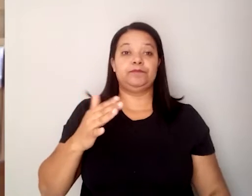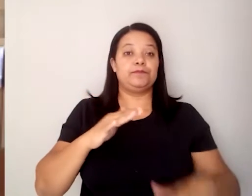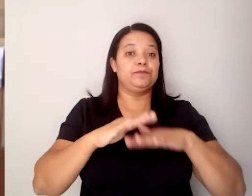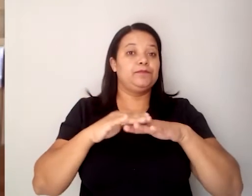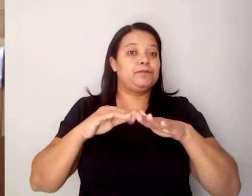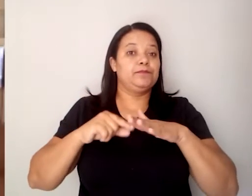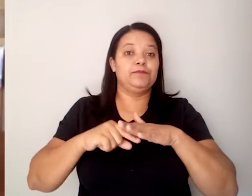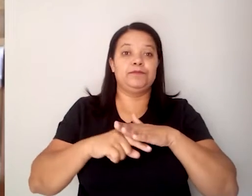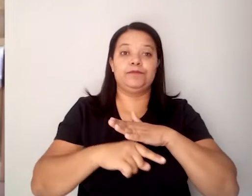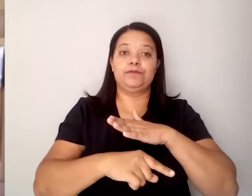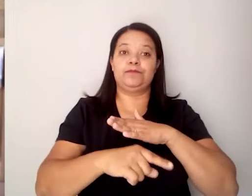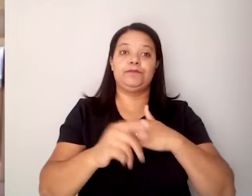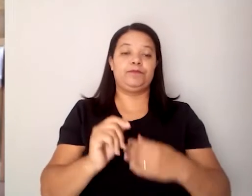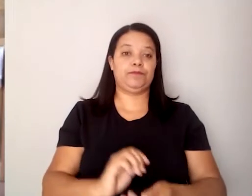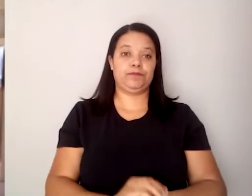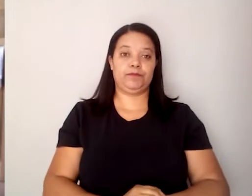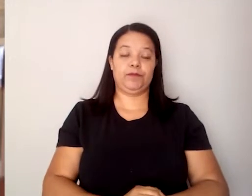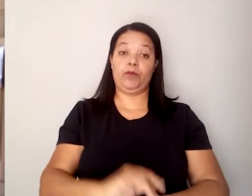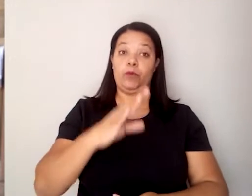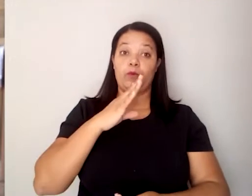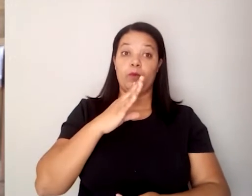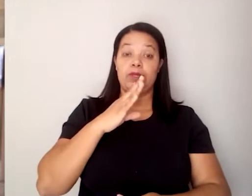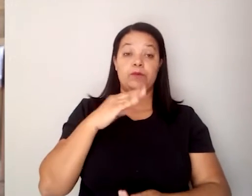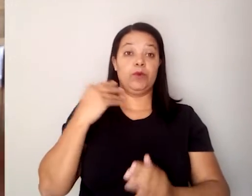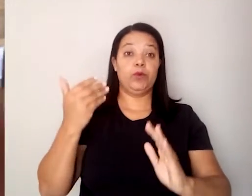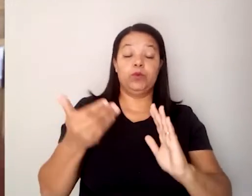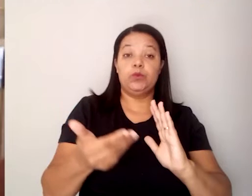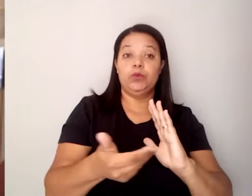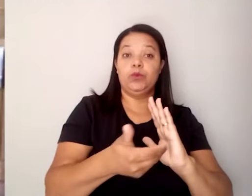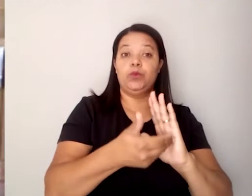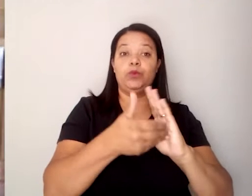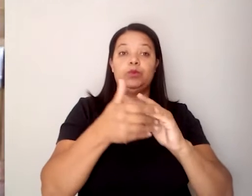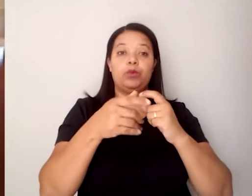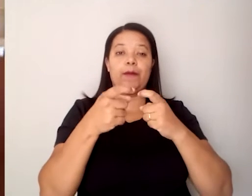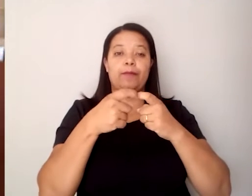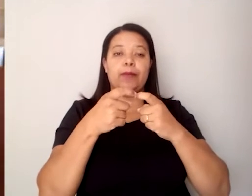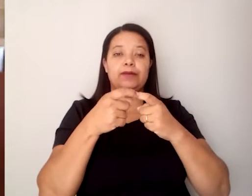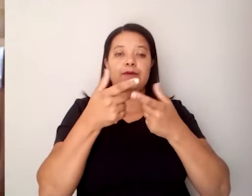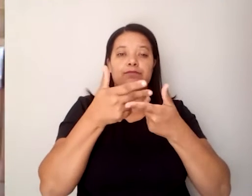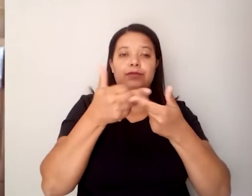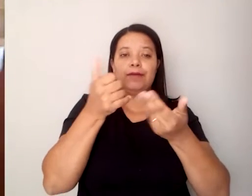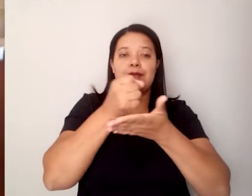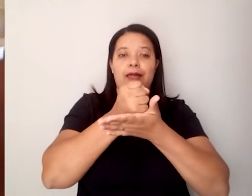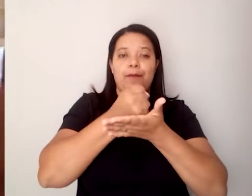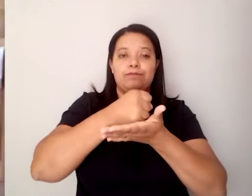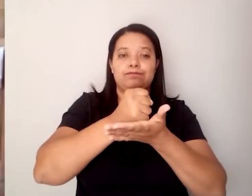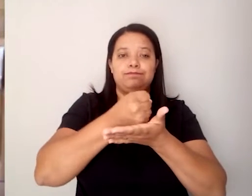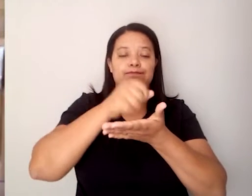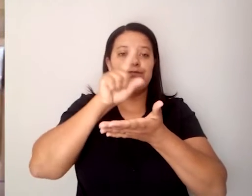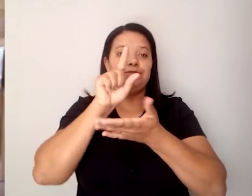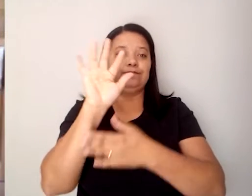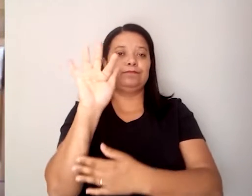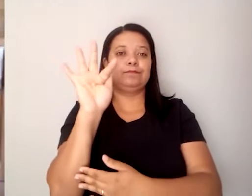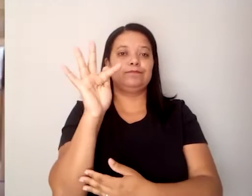os conhecimentos medicinais, toda a medicina, toda a poética,